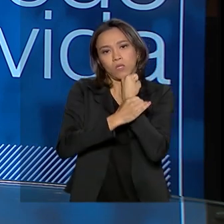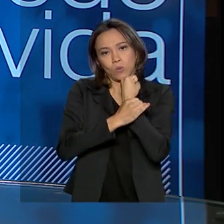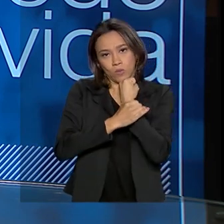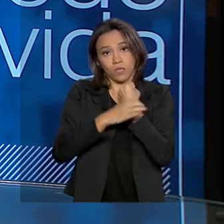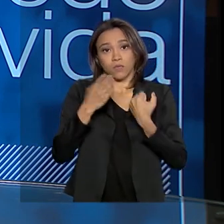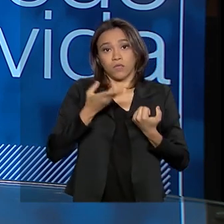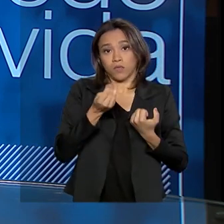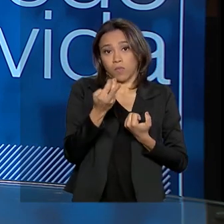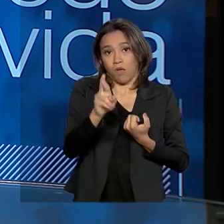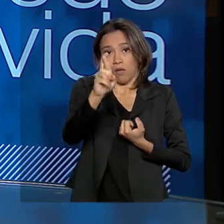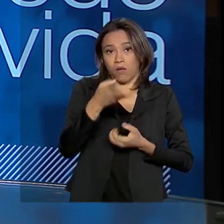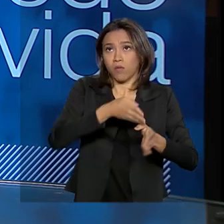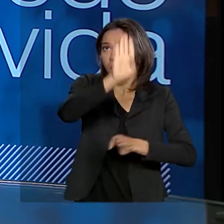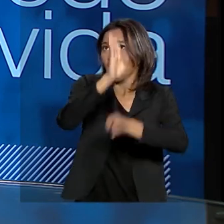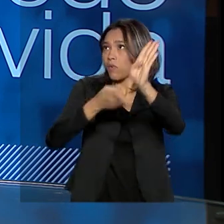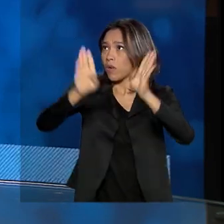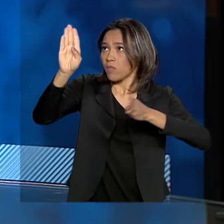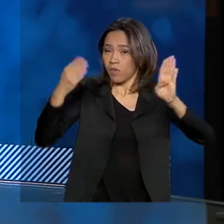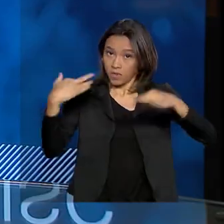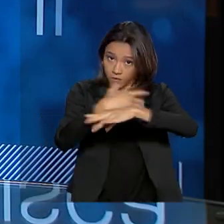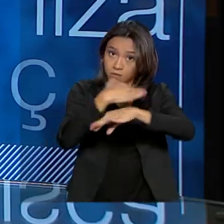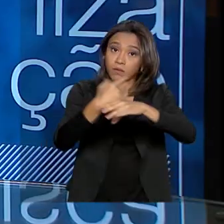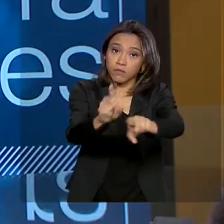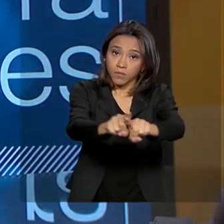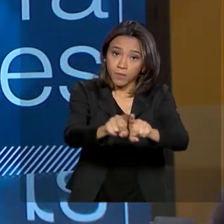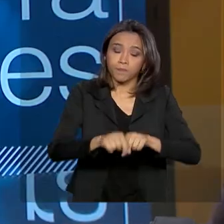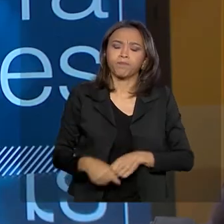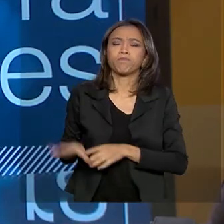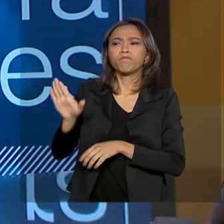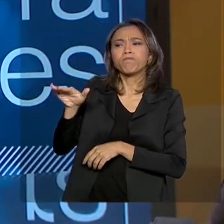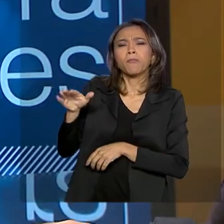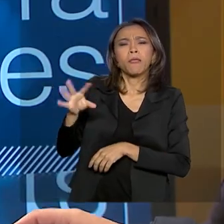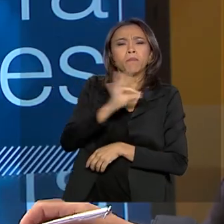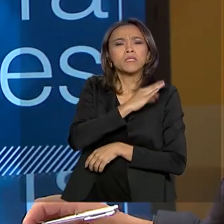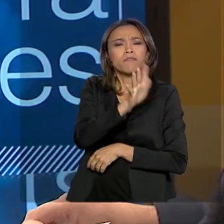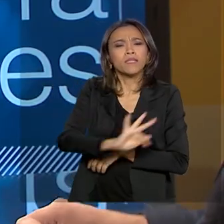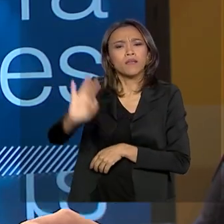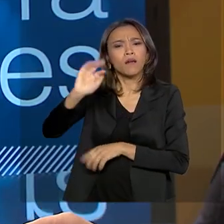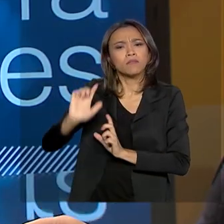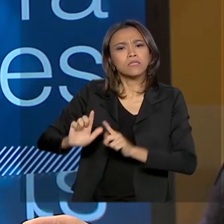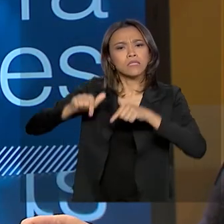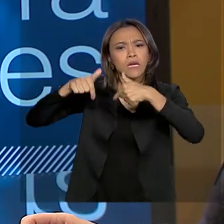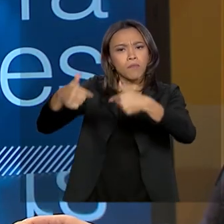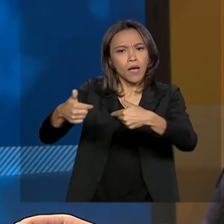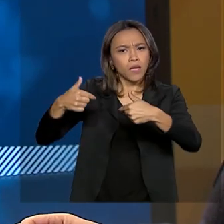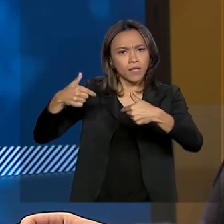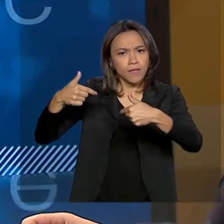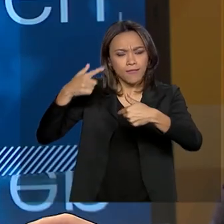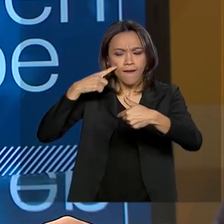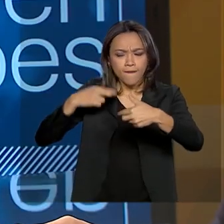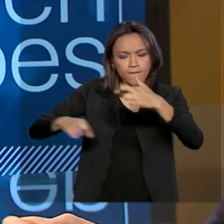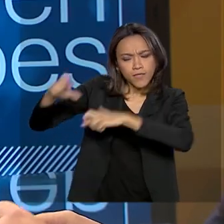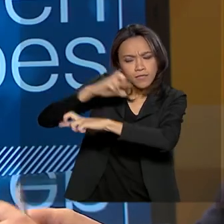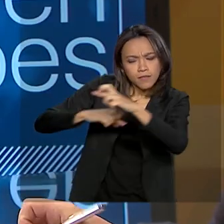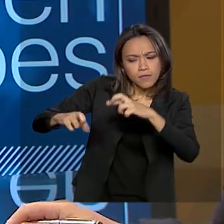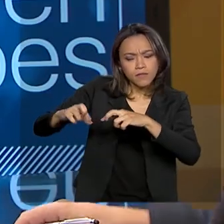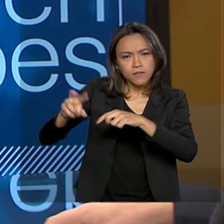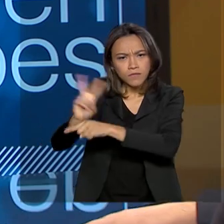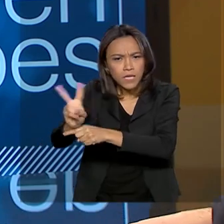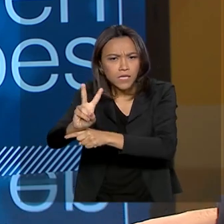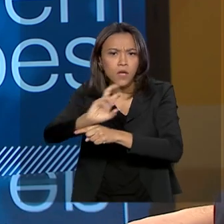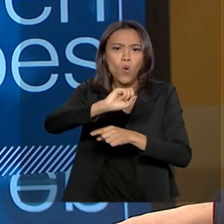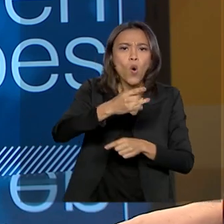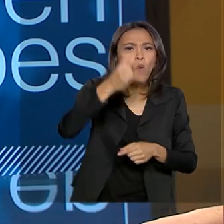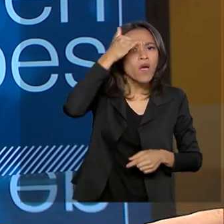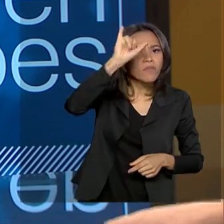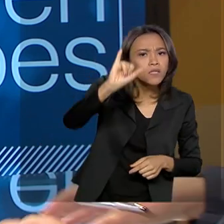nosso trânsito nas estradas, nas cidades. Agora a PRF trabalha prioritariamente na fiscalização ou na prevenção? Os